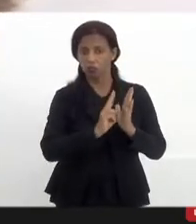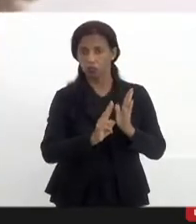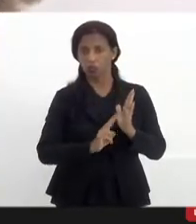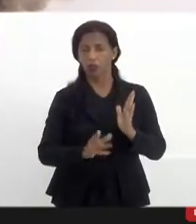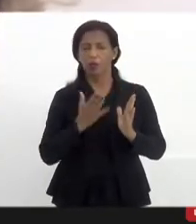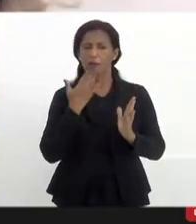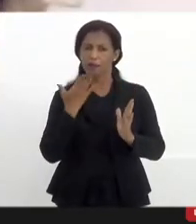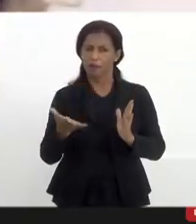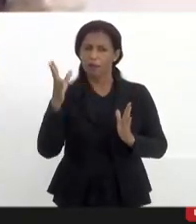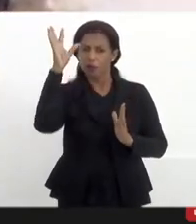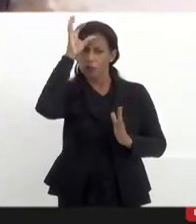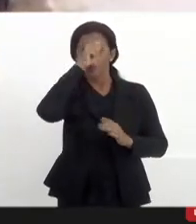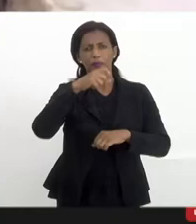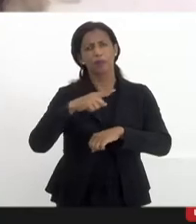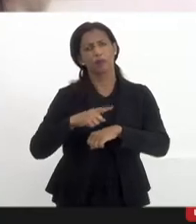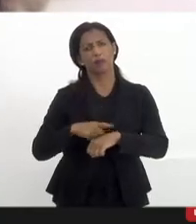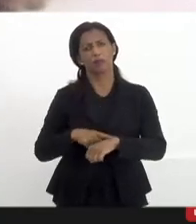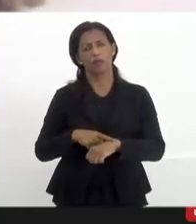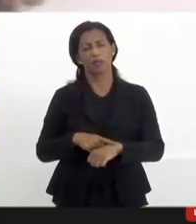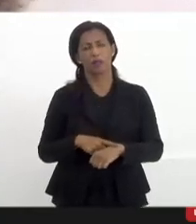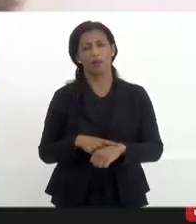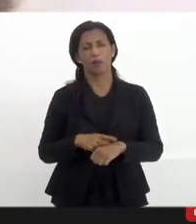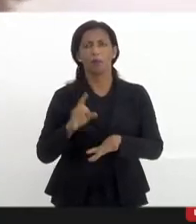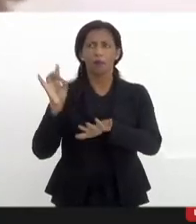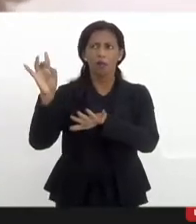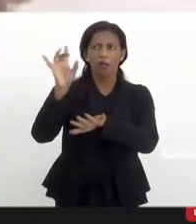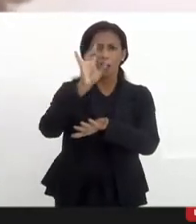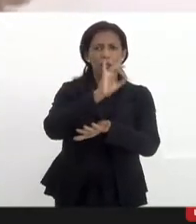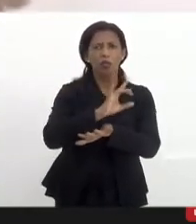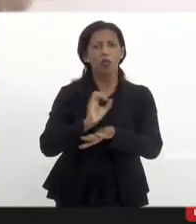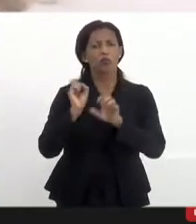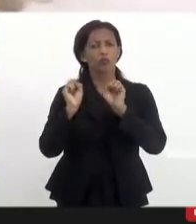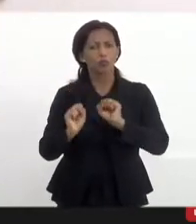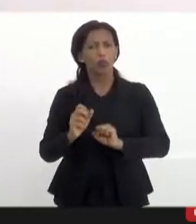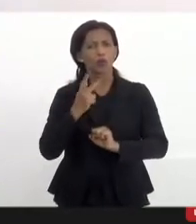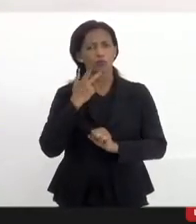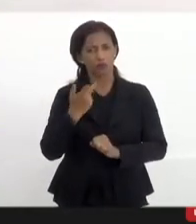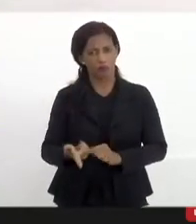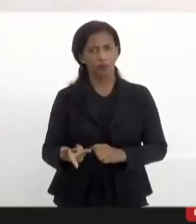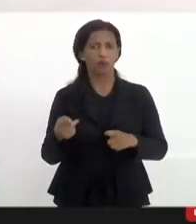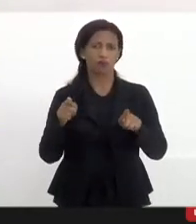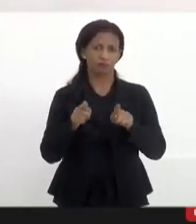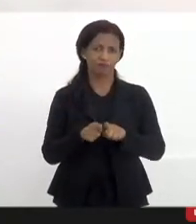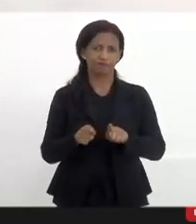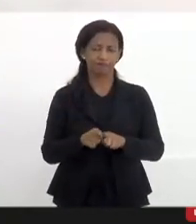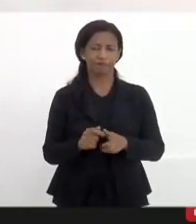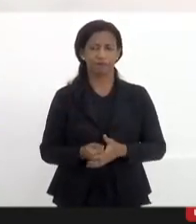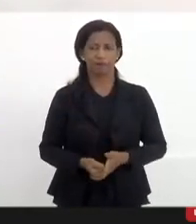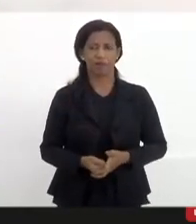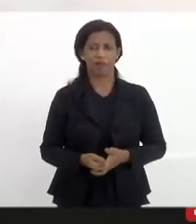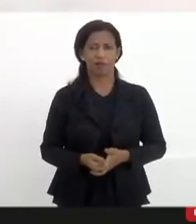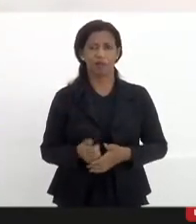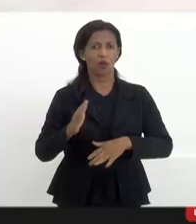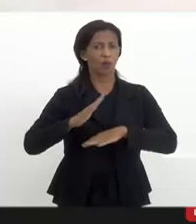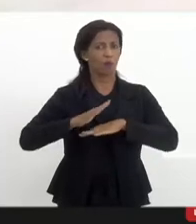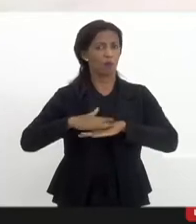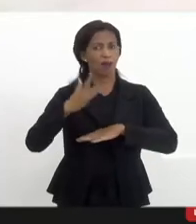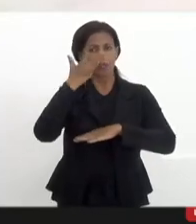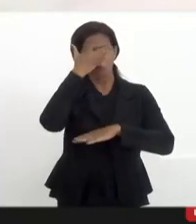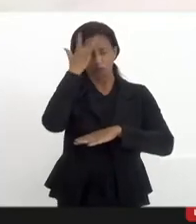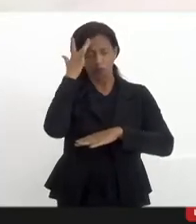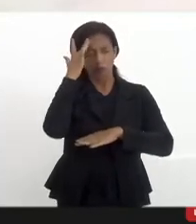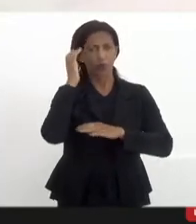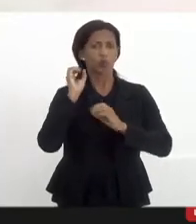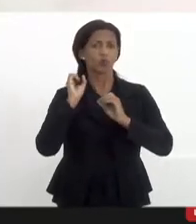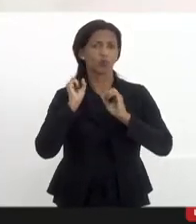compreensão com o tempo até para que todos possam fazer uso da palavra e que o máximo de pessoas possam ouvir